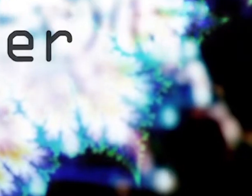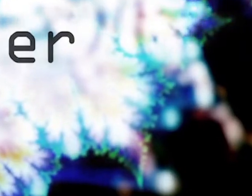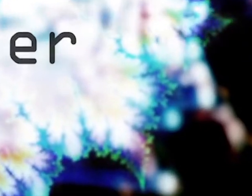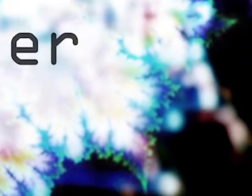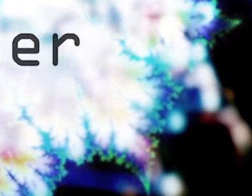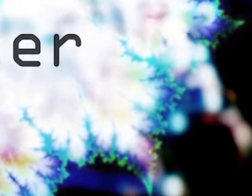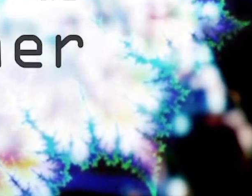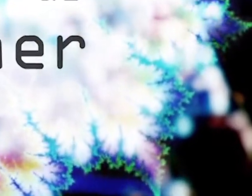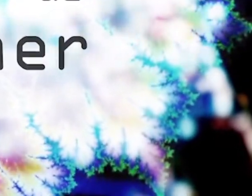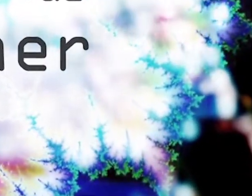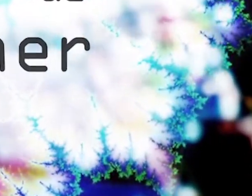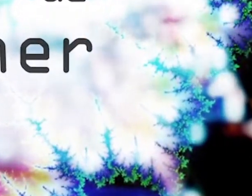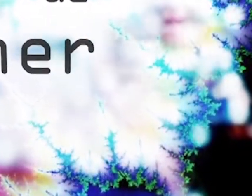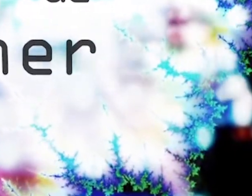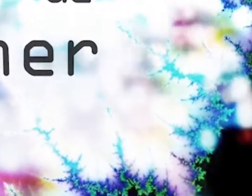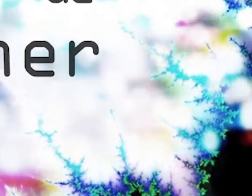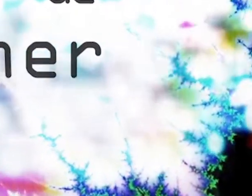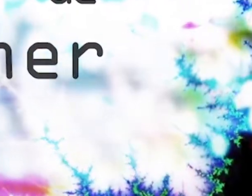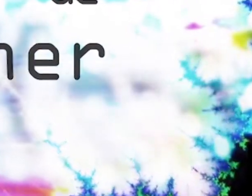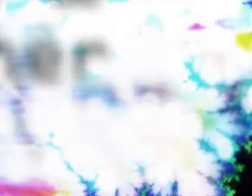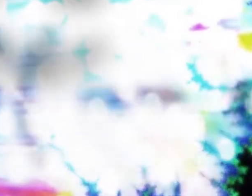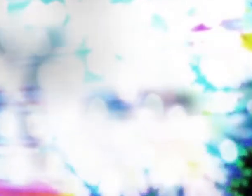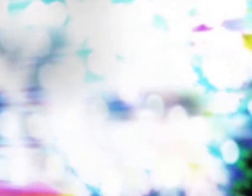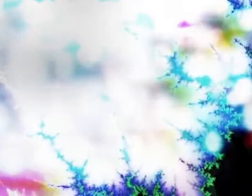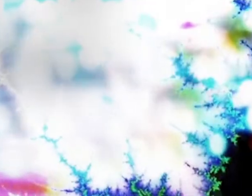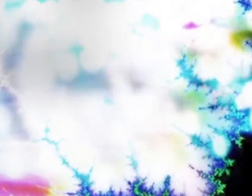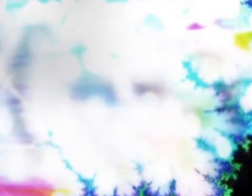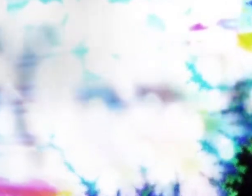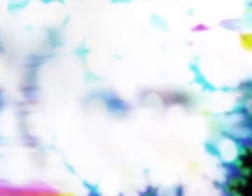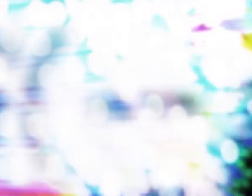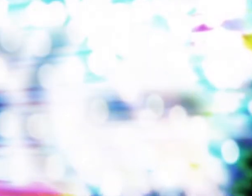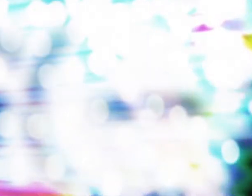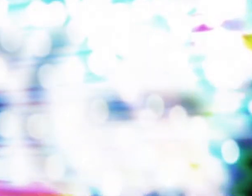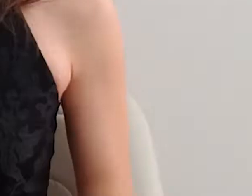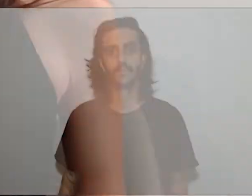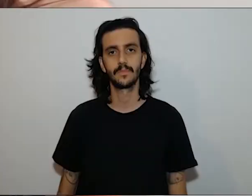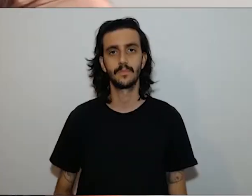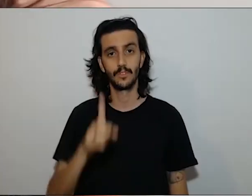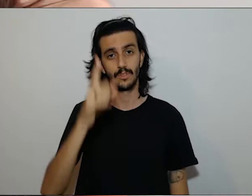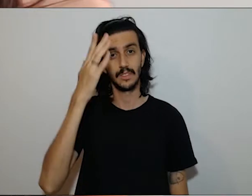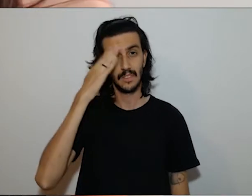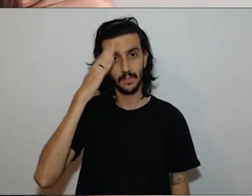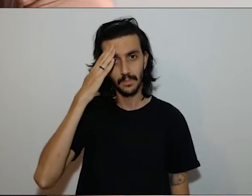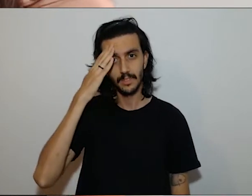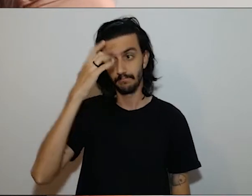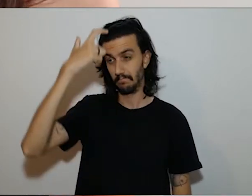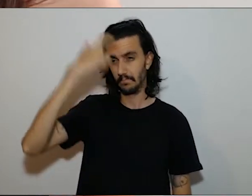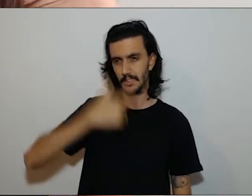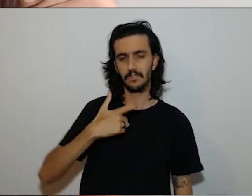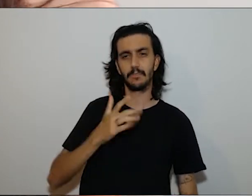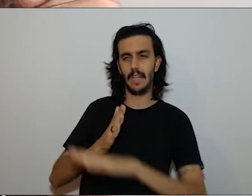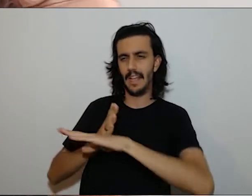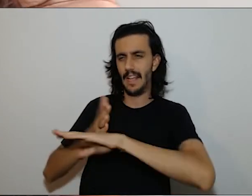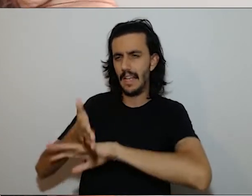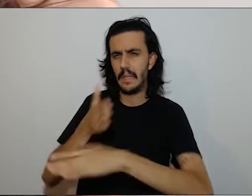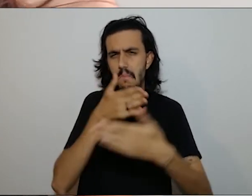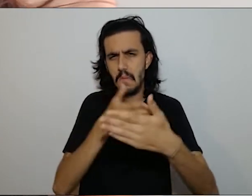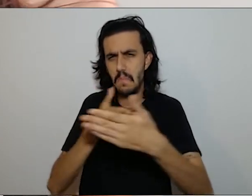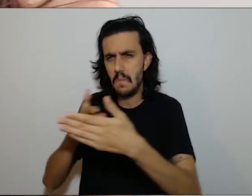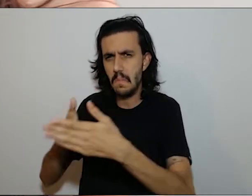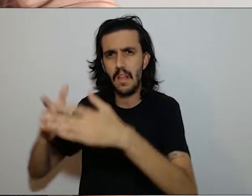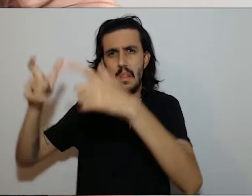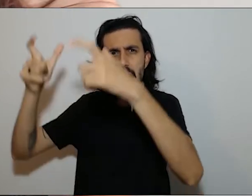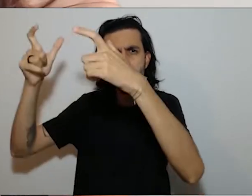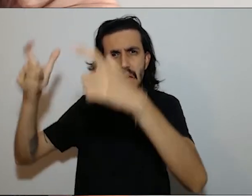final lugar de mulher escrito na tela você já parou para pensar que espaços